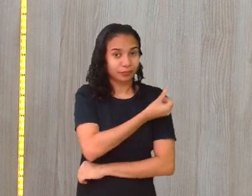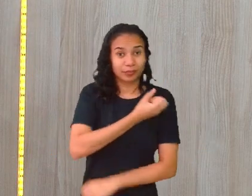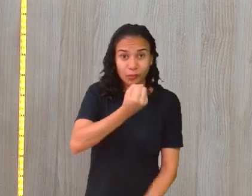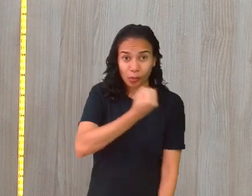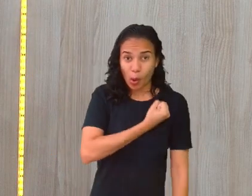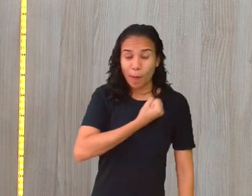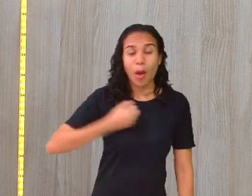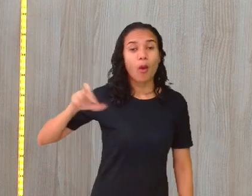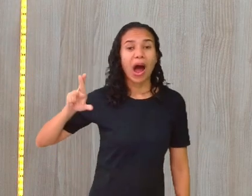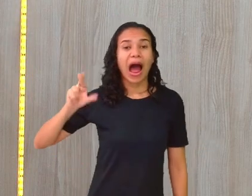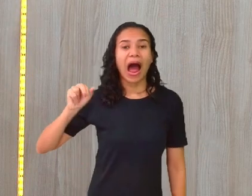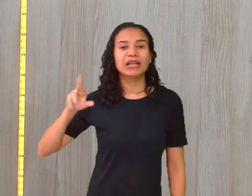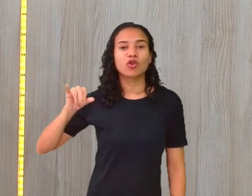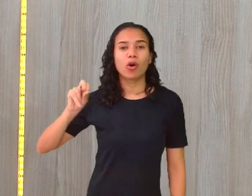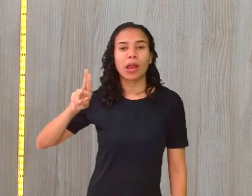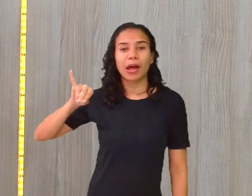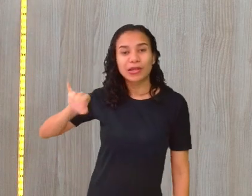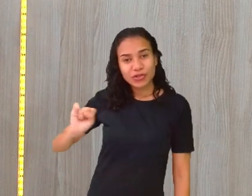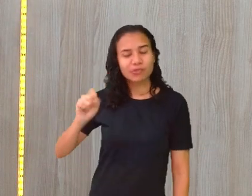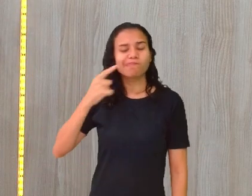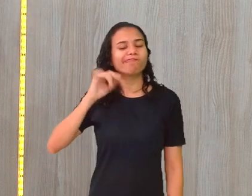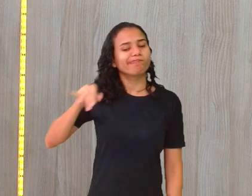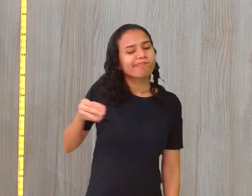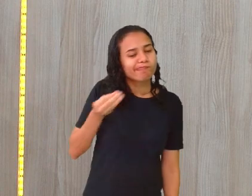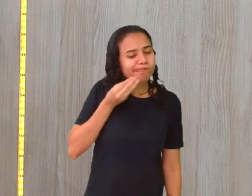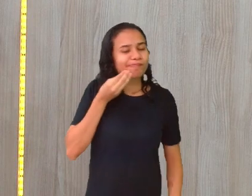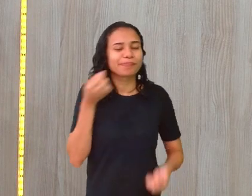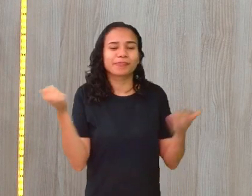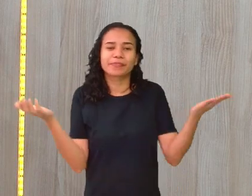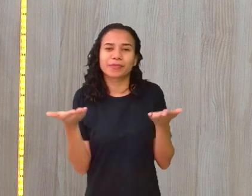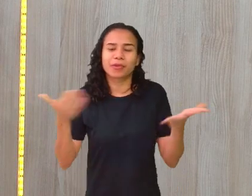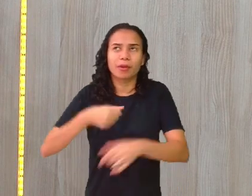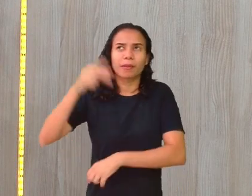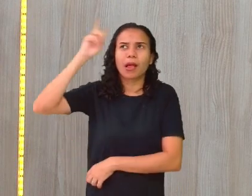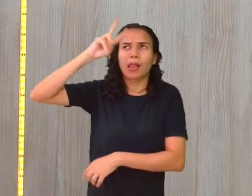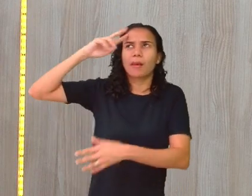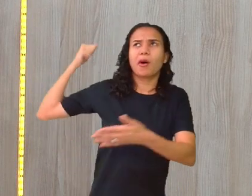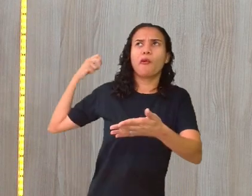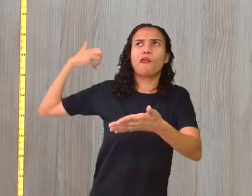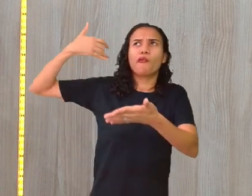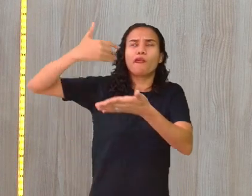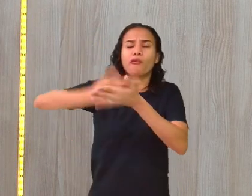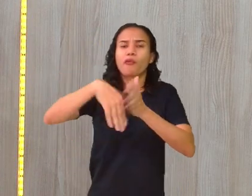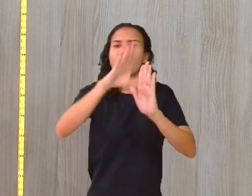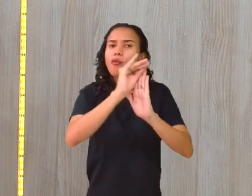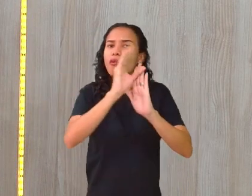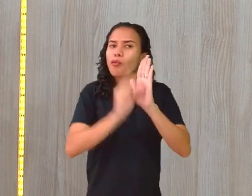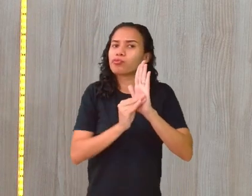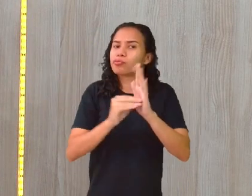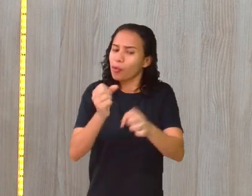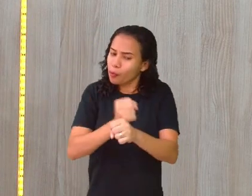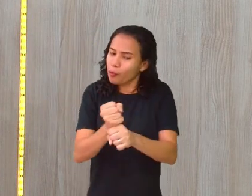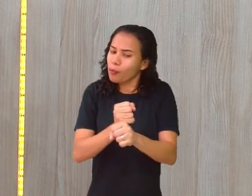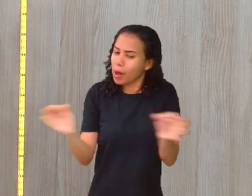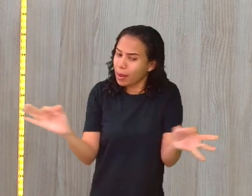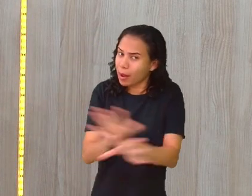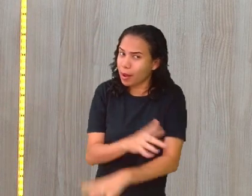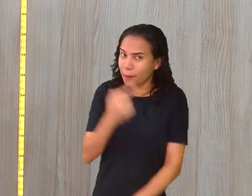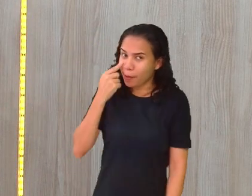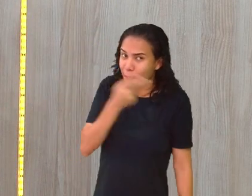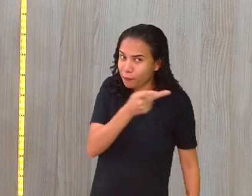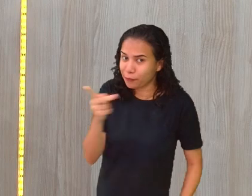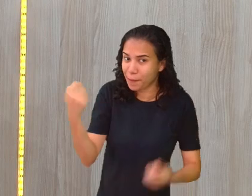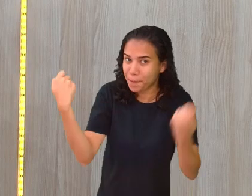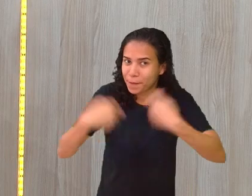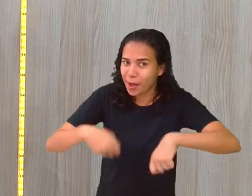Números racionais. Então, aproveita muito hoje para poder recapitular todo esse conteúdo, ó, porque o ano está acabando e vocês precisam